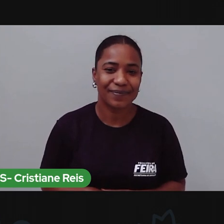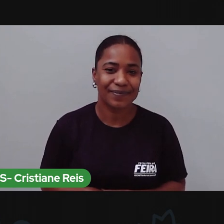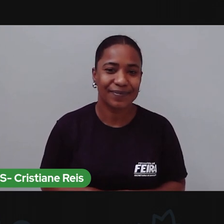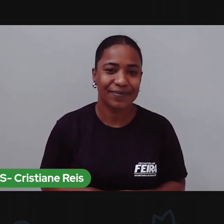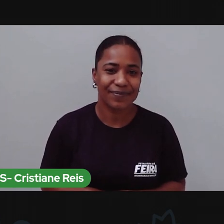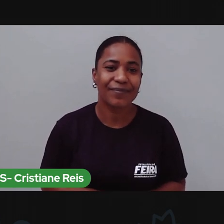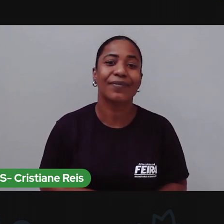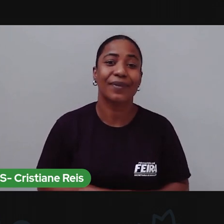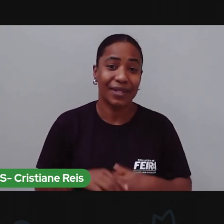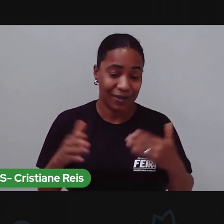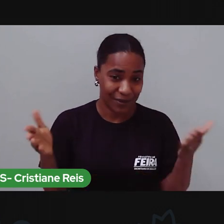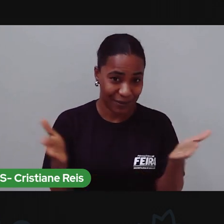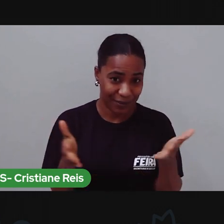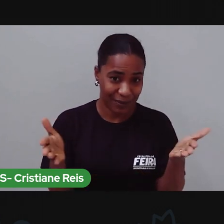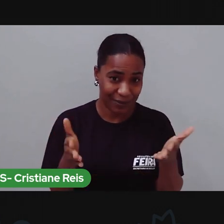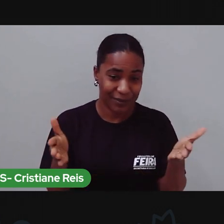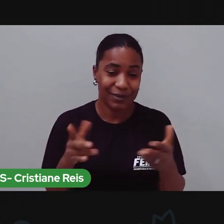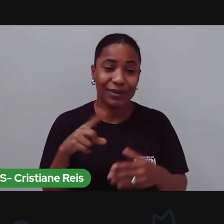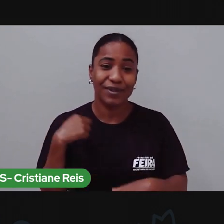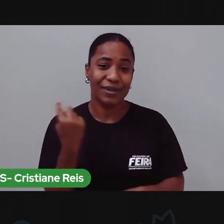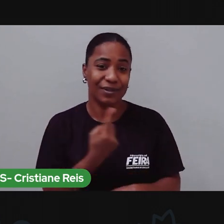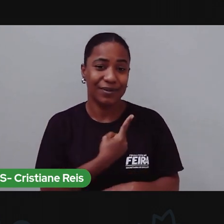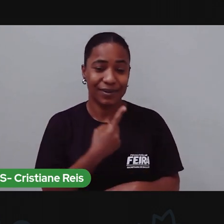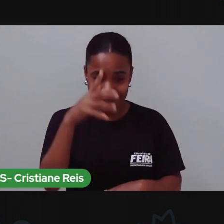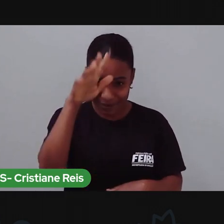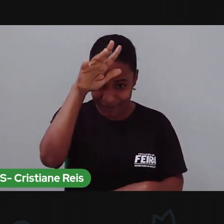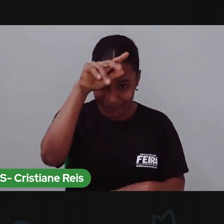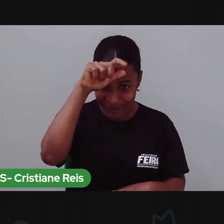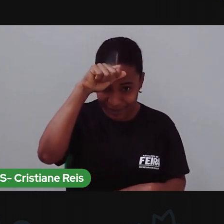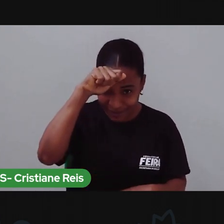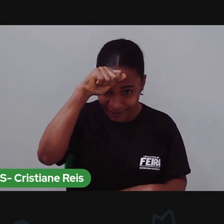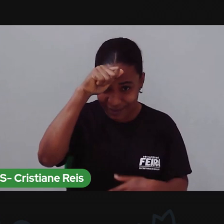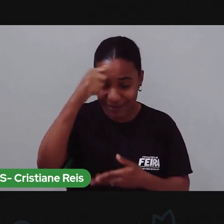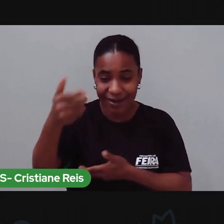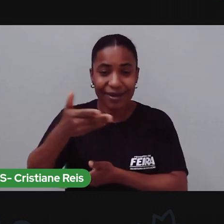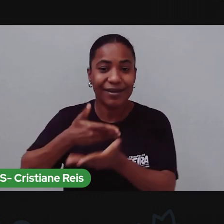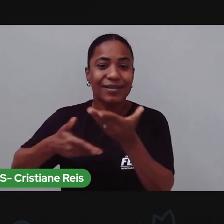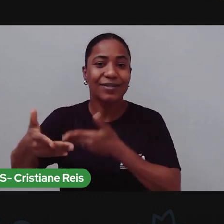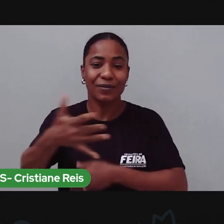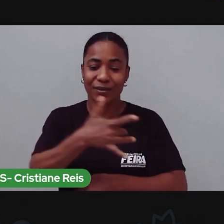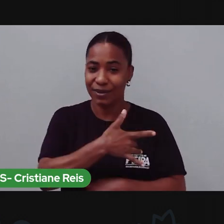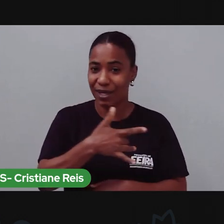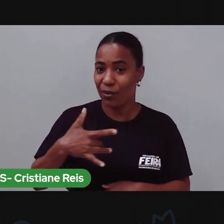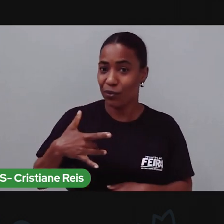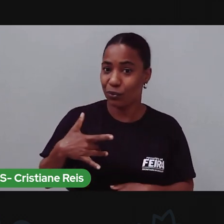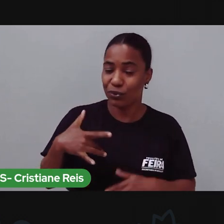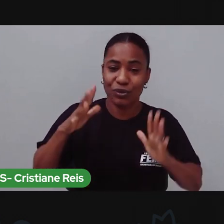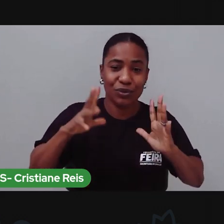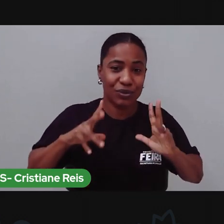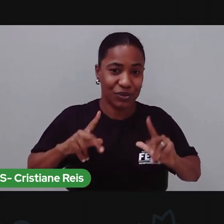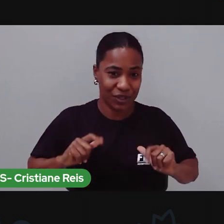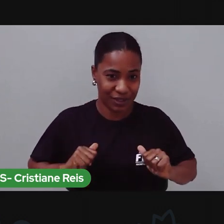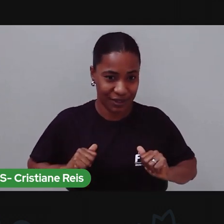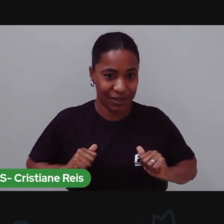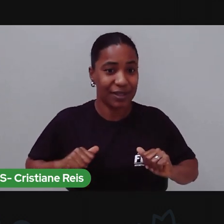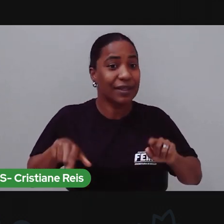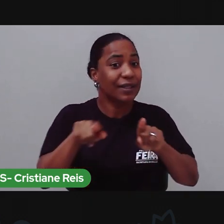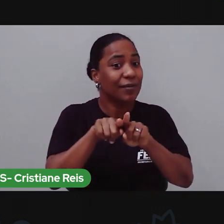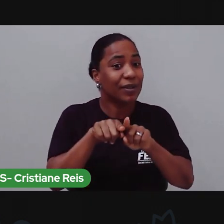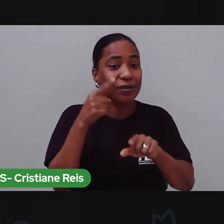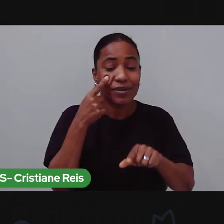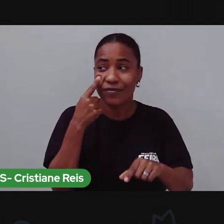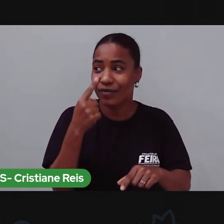Na aula de hoje, a gente viu sobre a relação entre saúde e higiene. Vimos quanto é